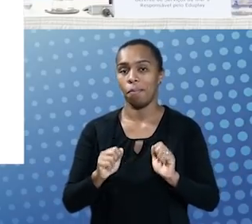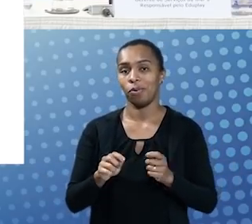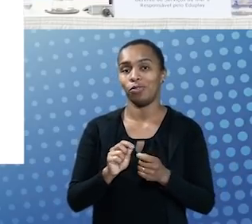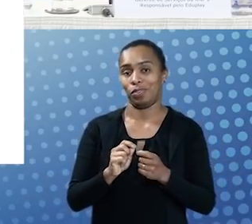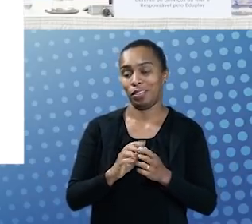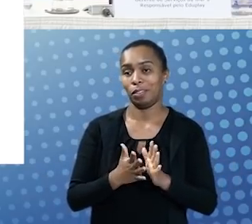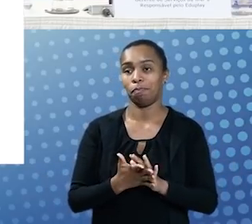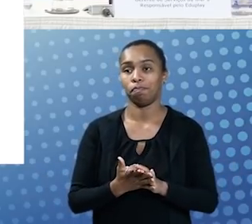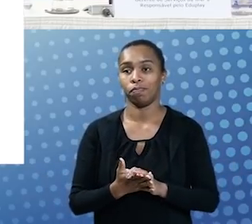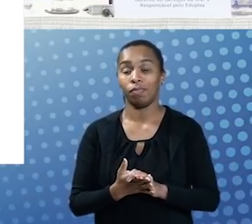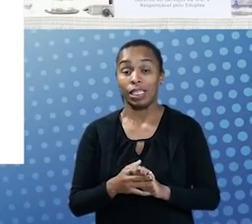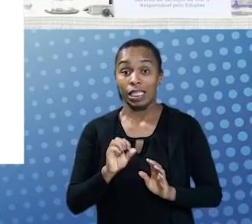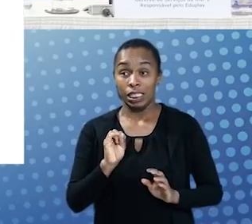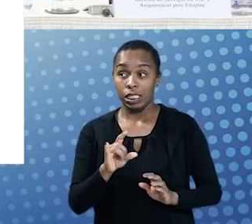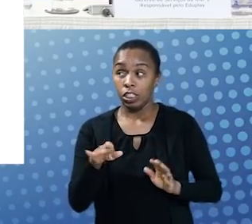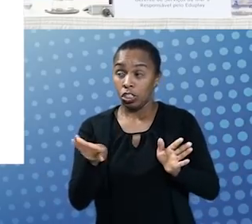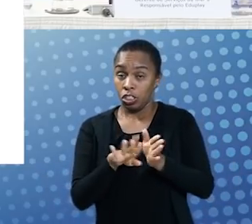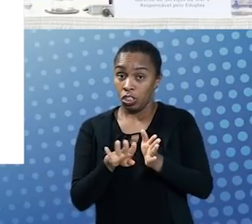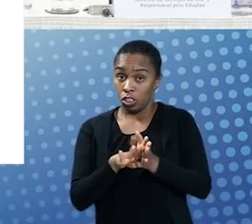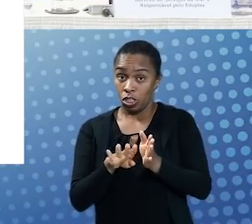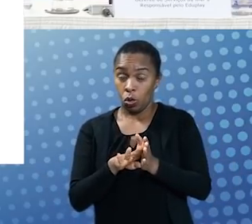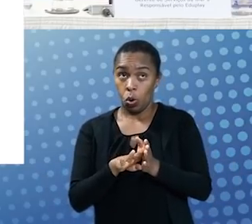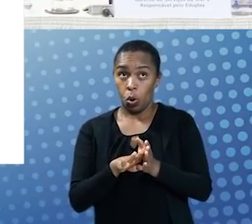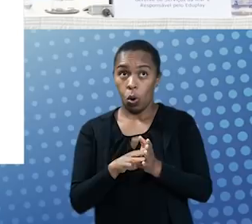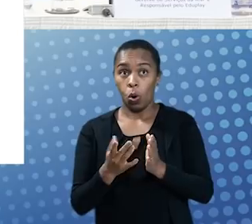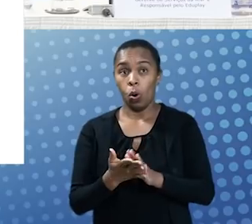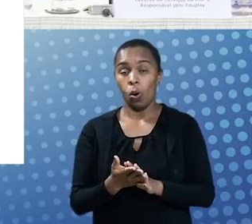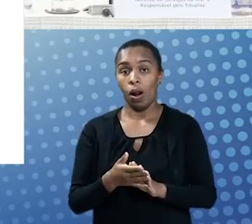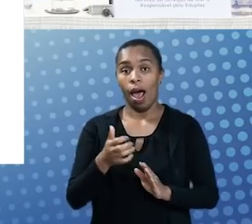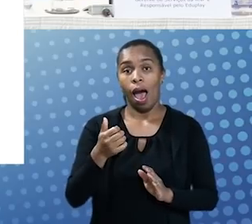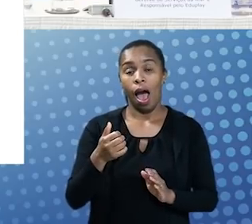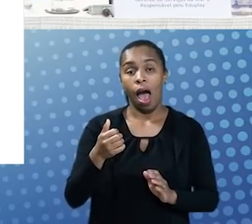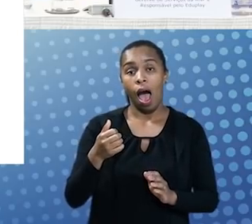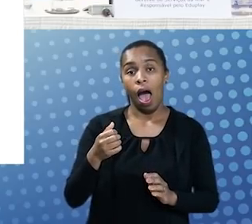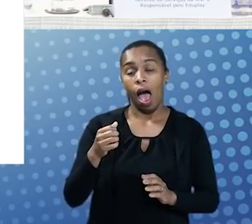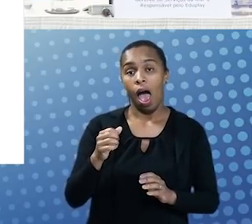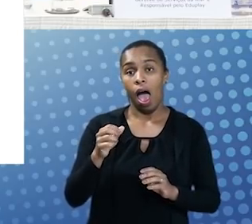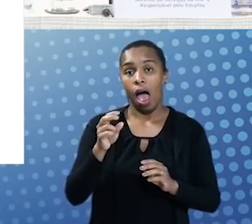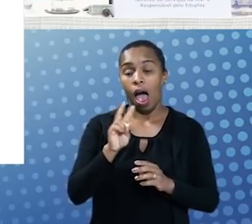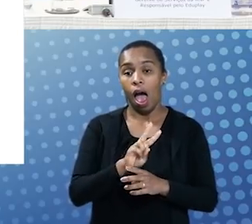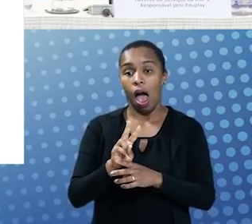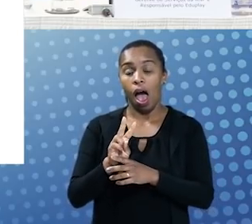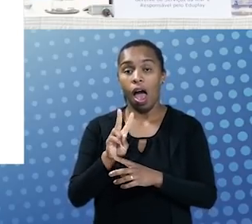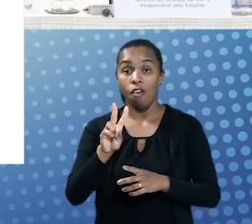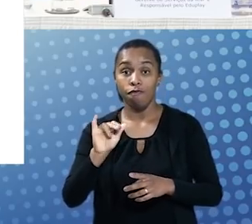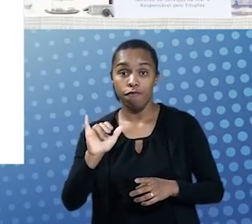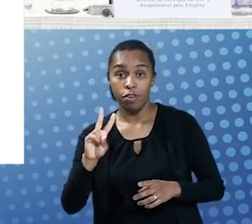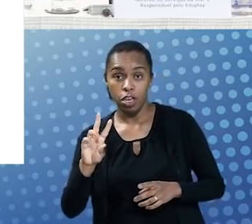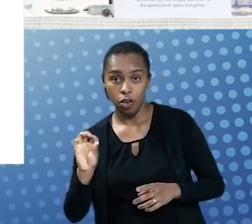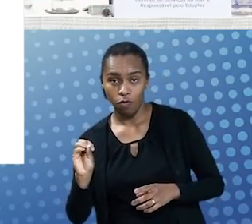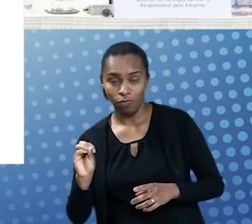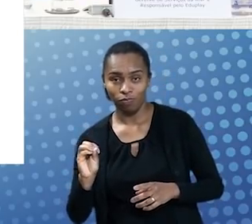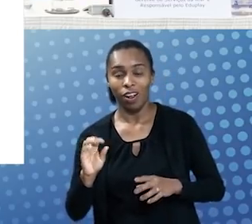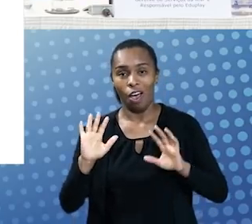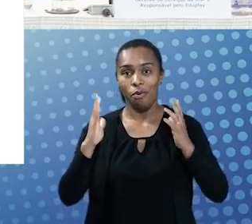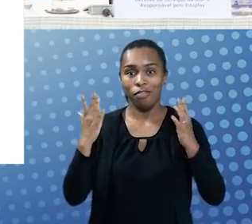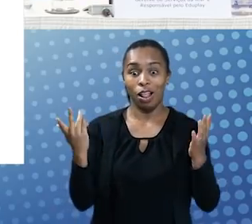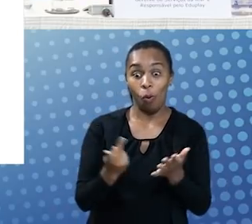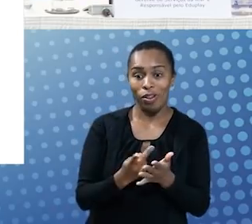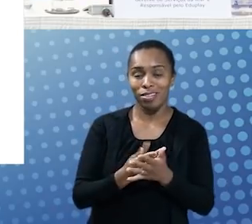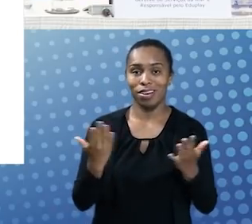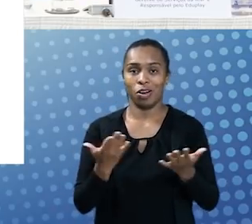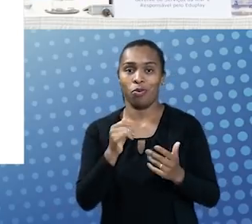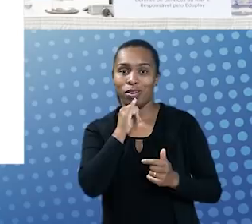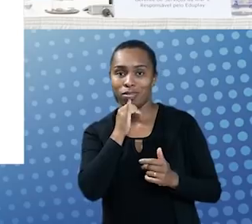e se você chegou no ao vivo, por exemplo, igual nós temos esse exemplo aqui, está mostrando ali, isso é um evento que está acontecendo agora, ele está ao vivo,